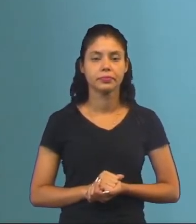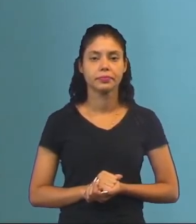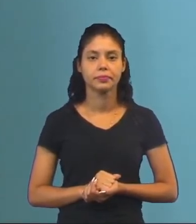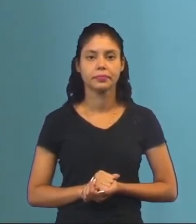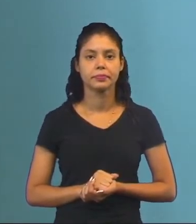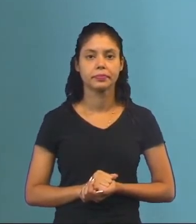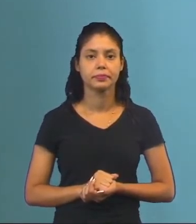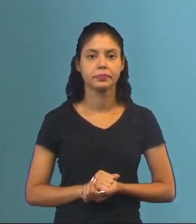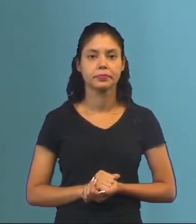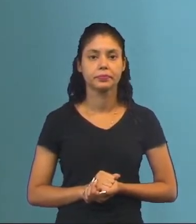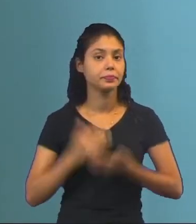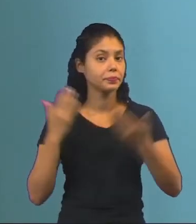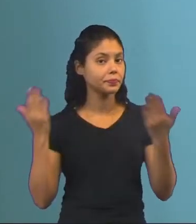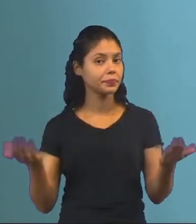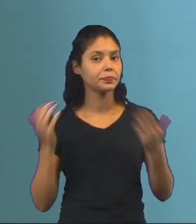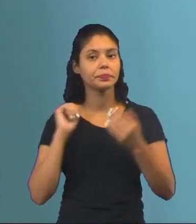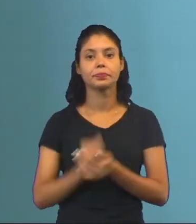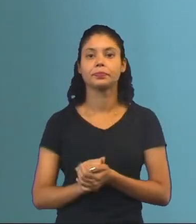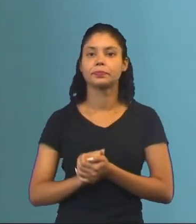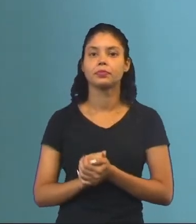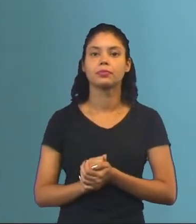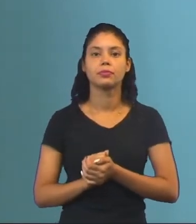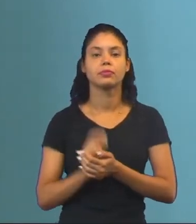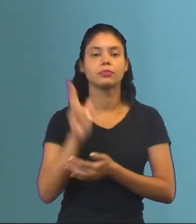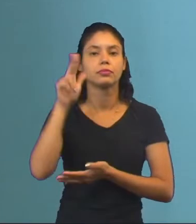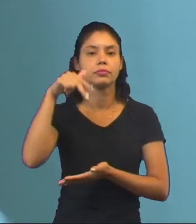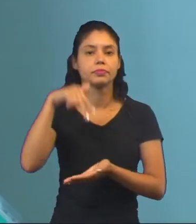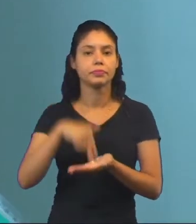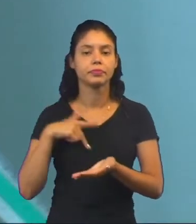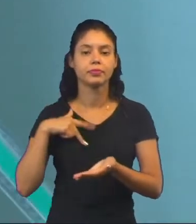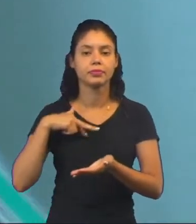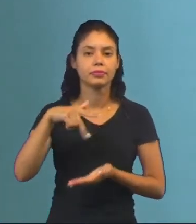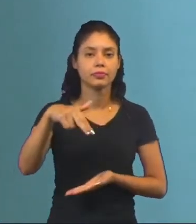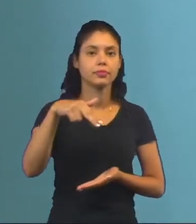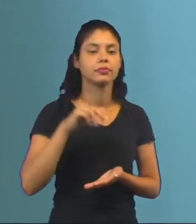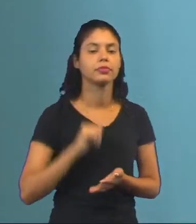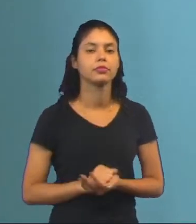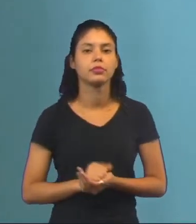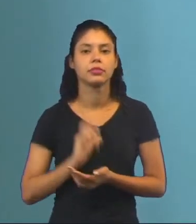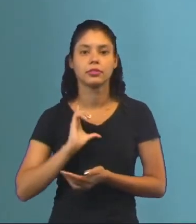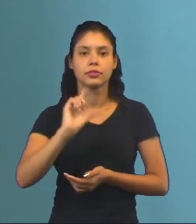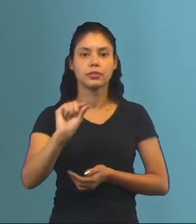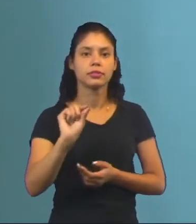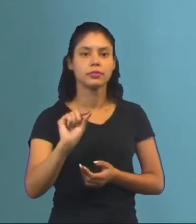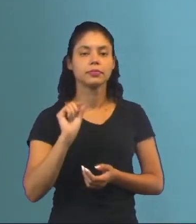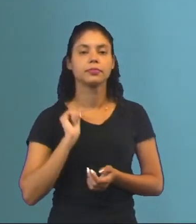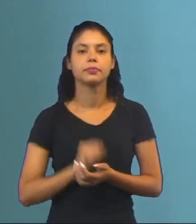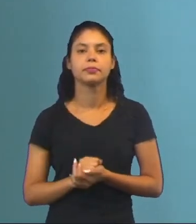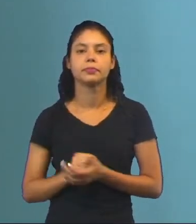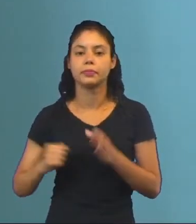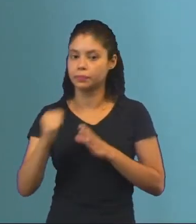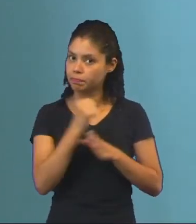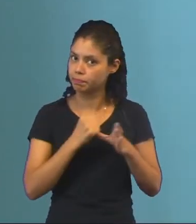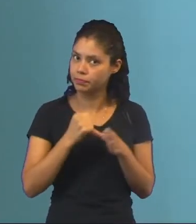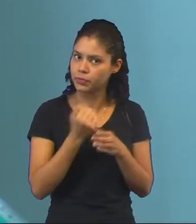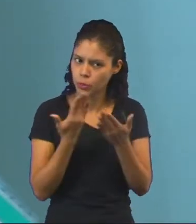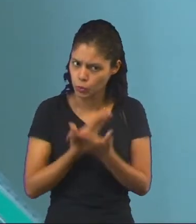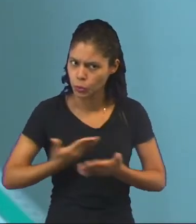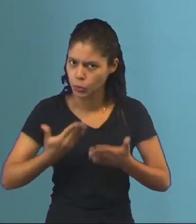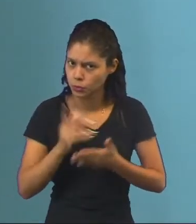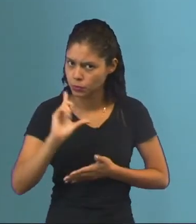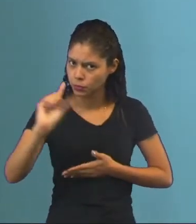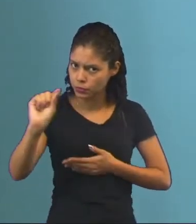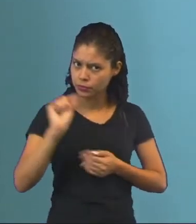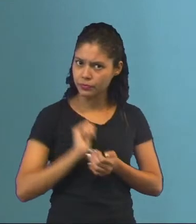forma. Então, eles se levantaram e correram para a cozinha. Tendo cuidado para entrar